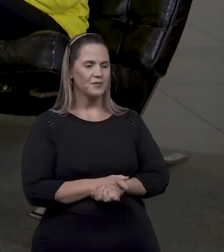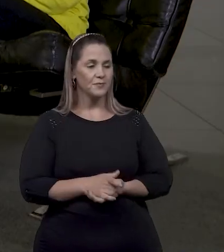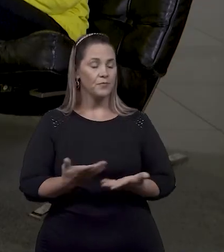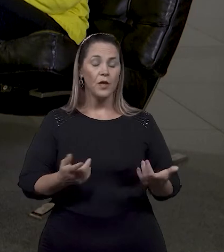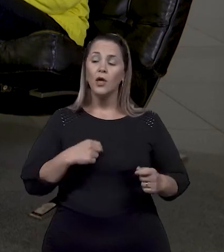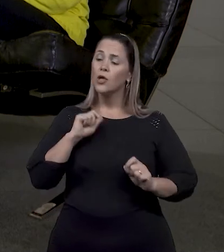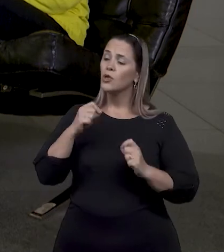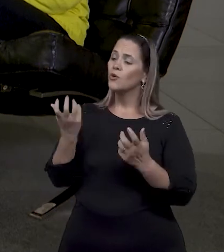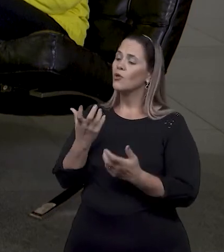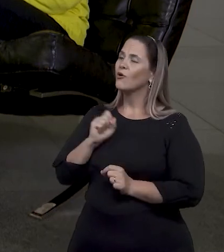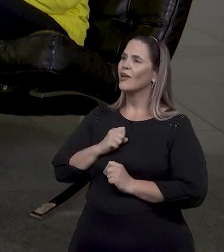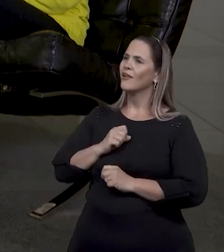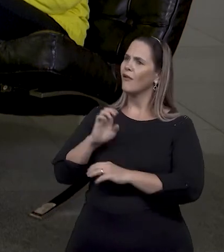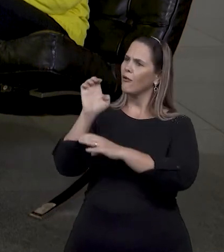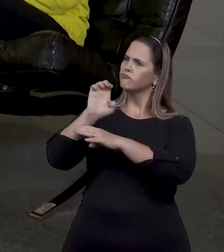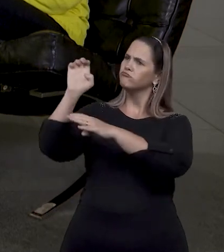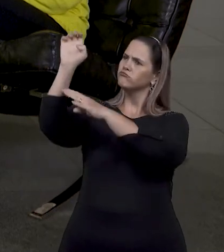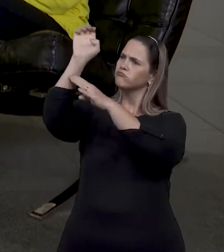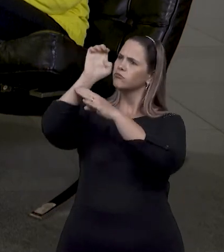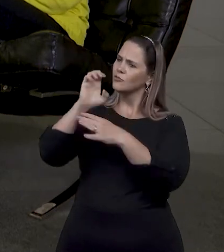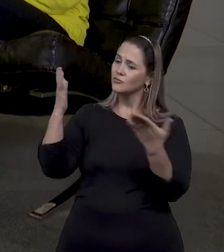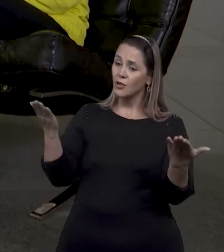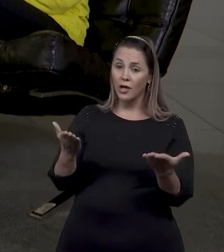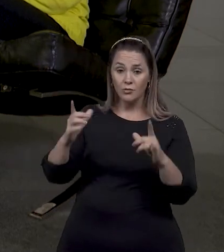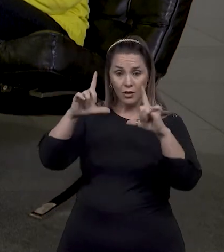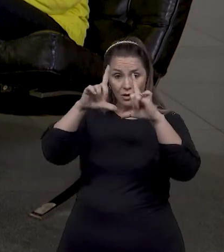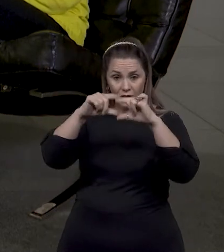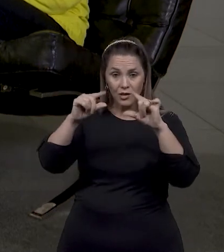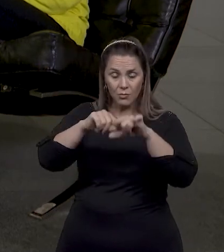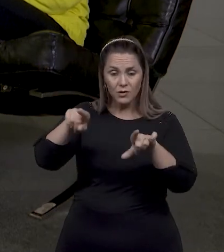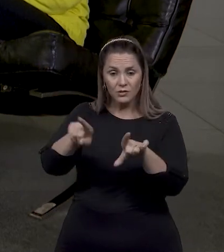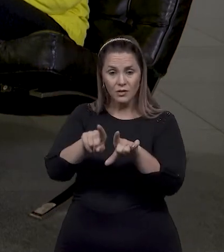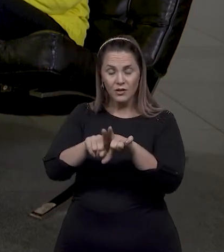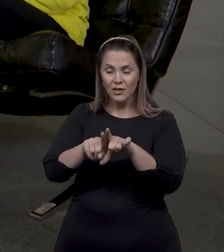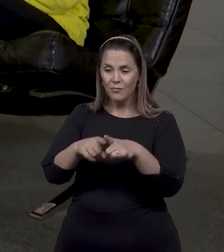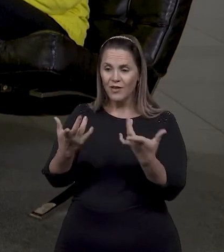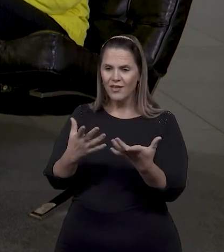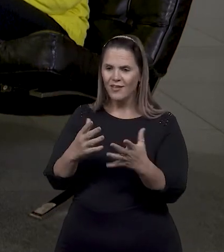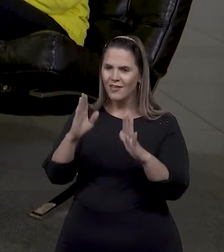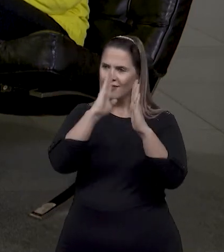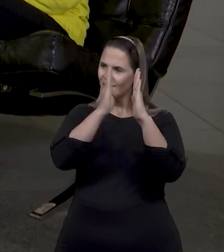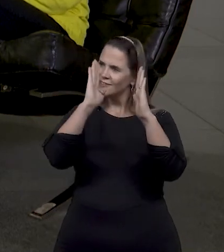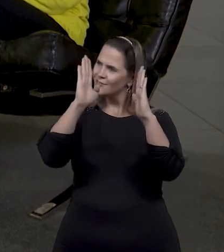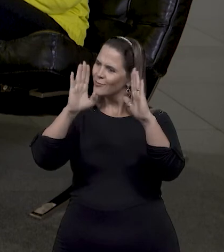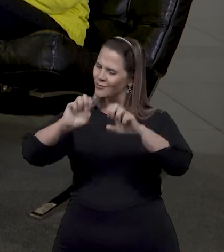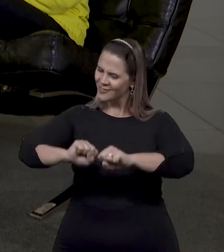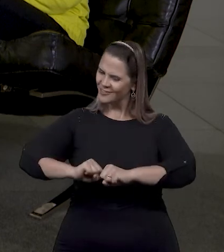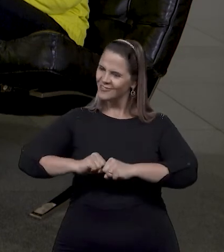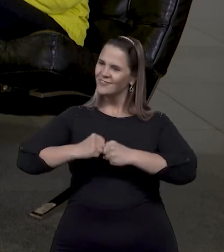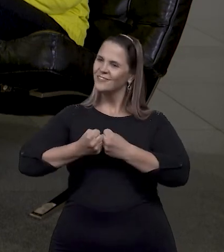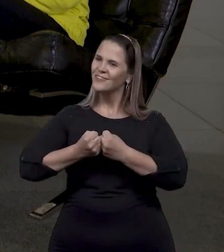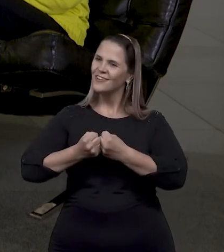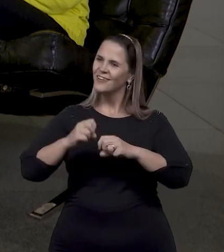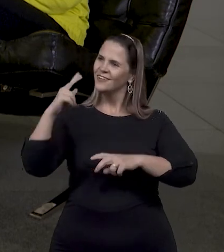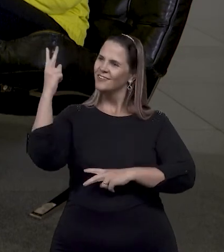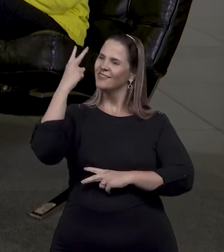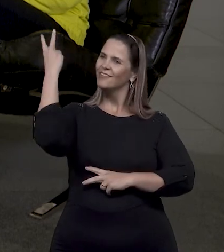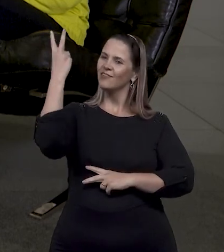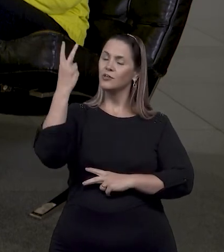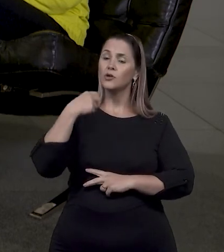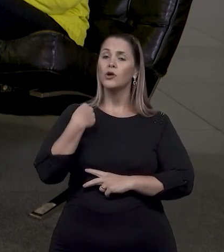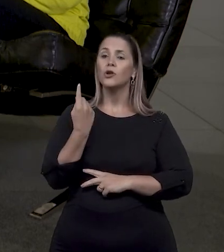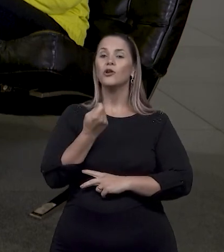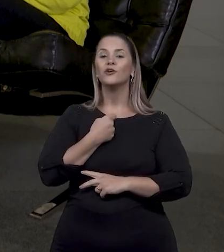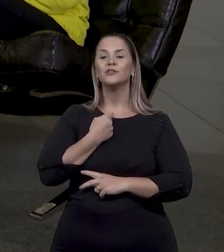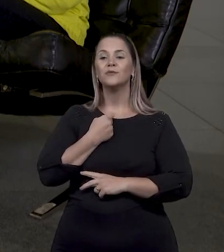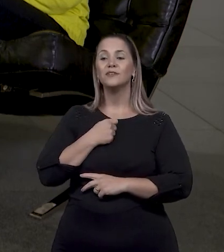Elis, é que o Estado abrace essa biblioteca como fez esse ano, regularize esse termo